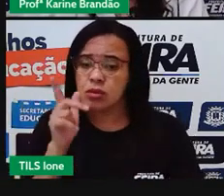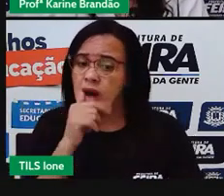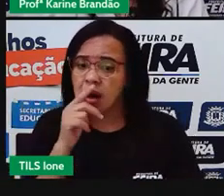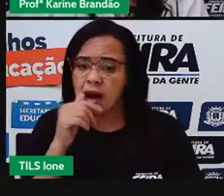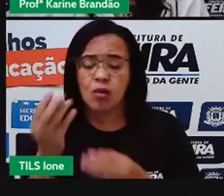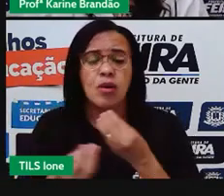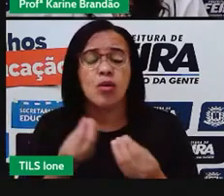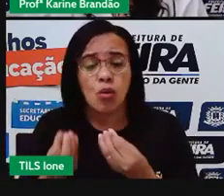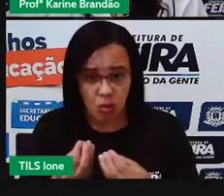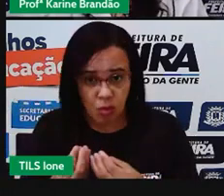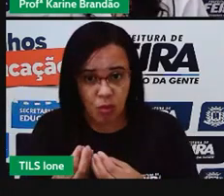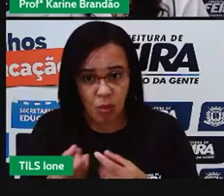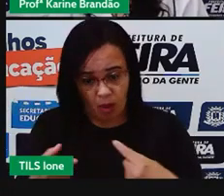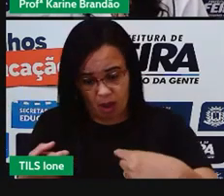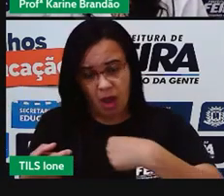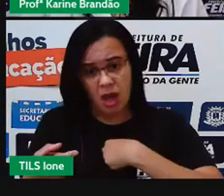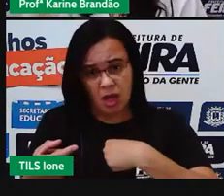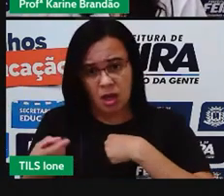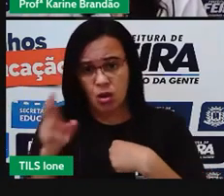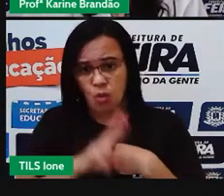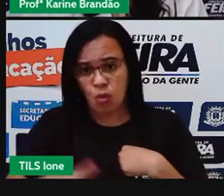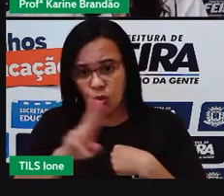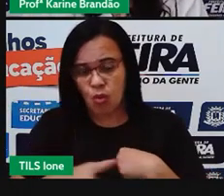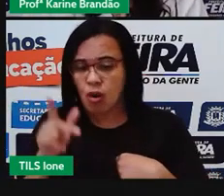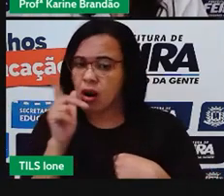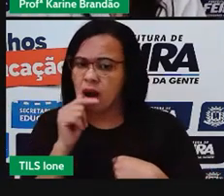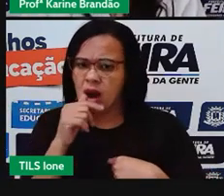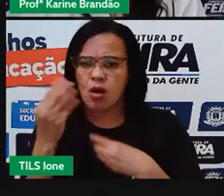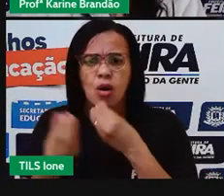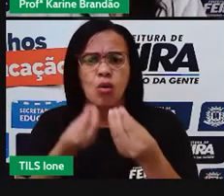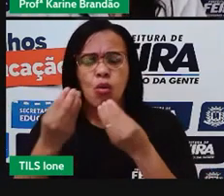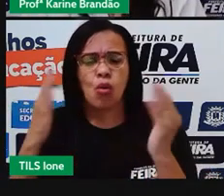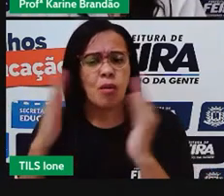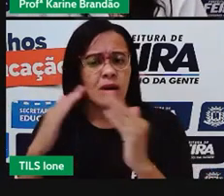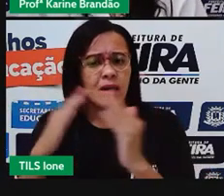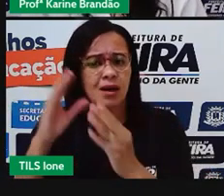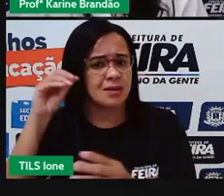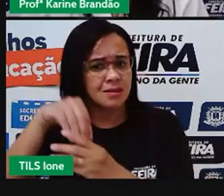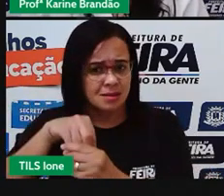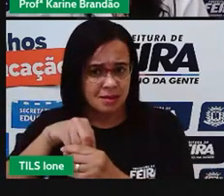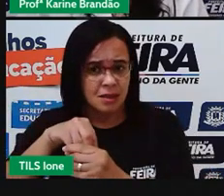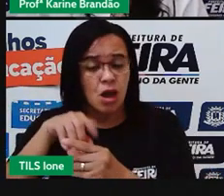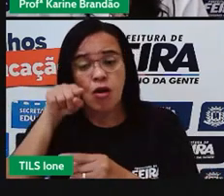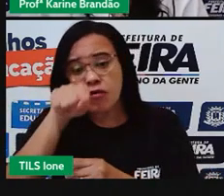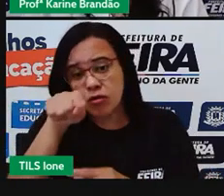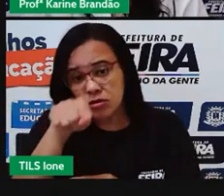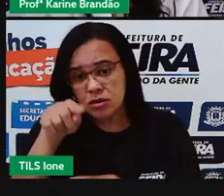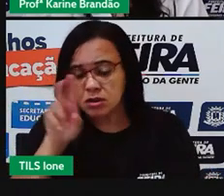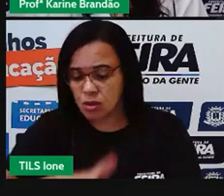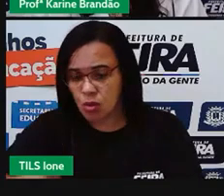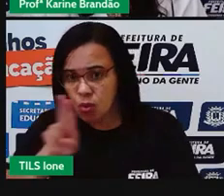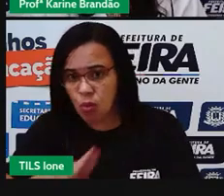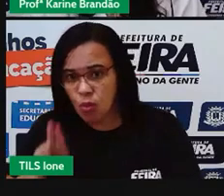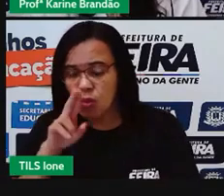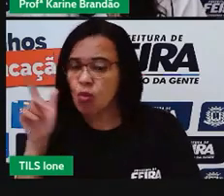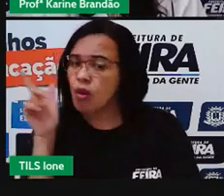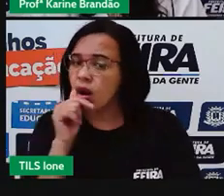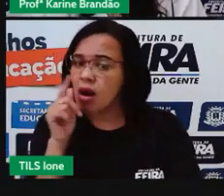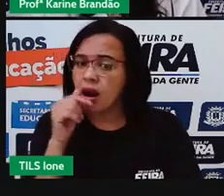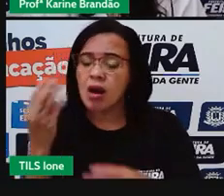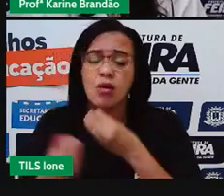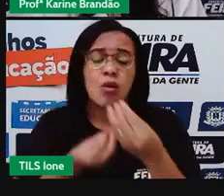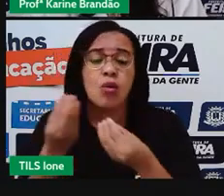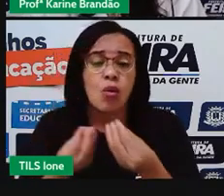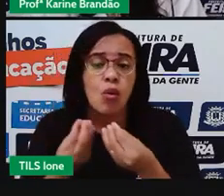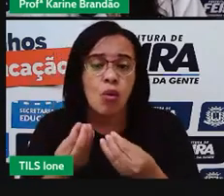que eu como. A água que produz a energia que eu uso, né? E a água que é